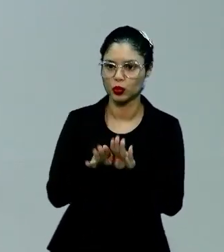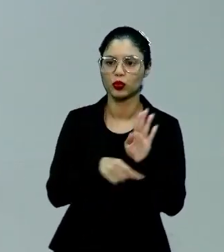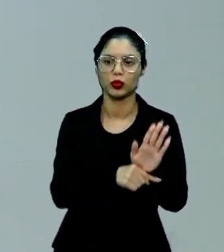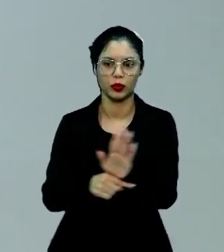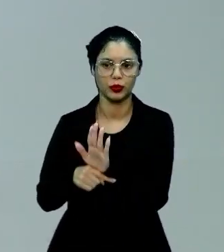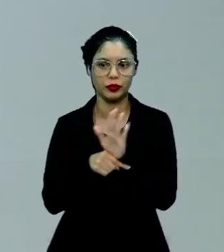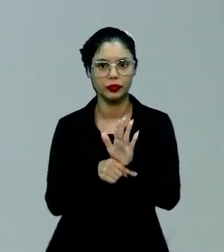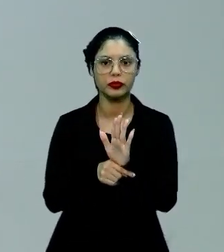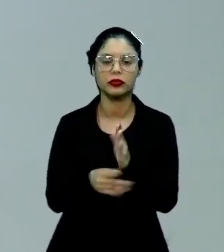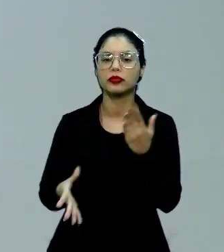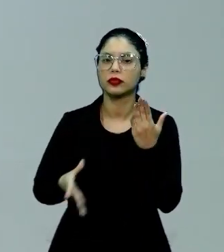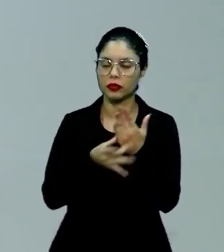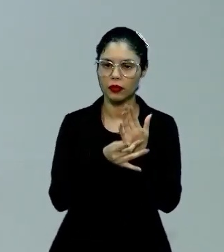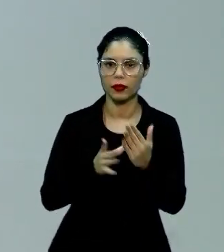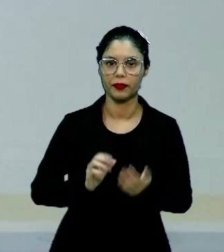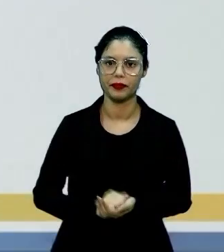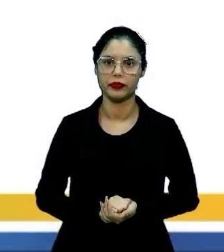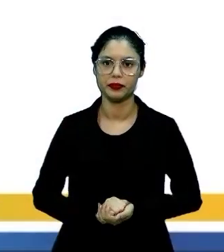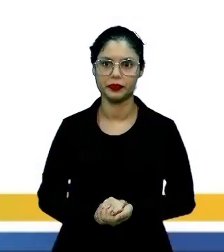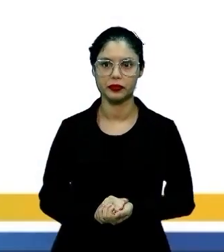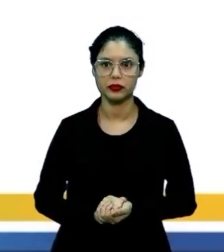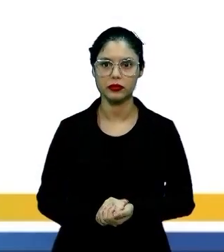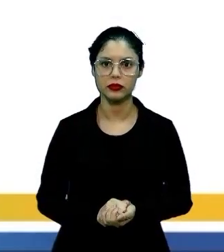fala de realismo, é isso. Vamos lá.